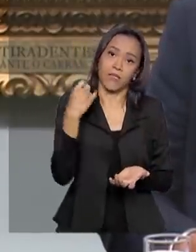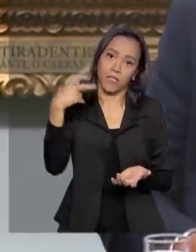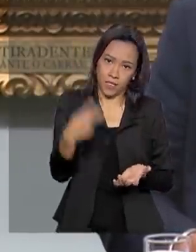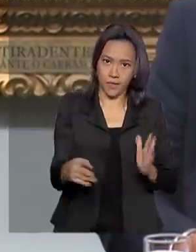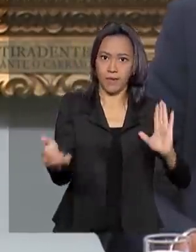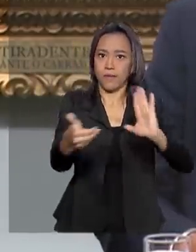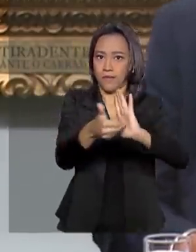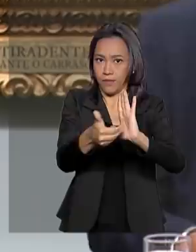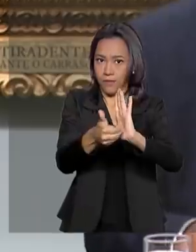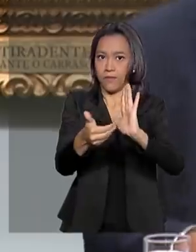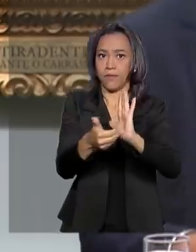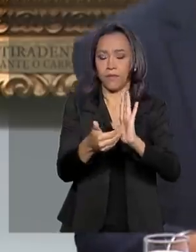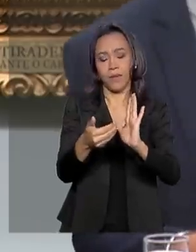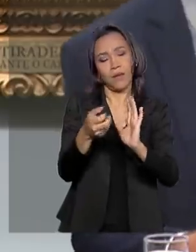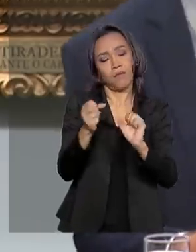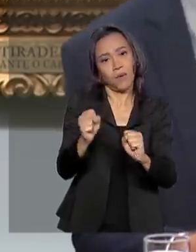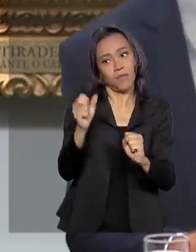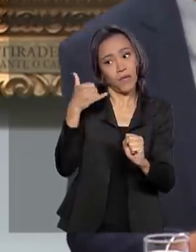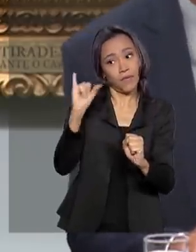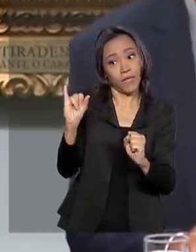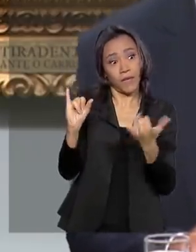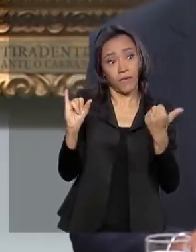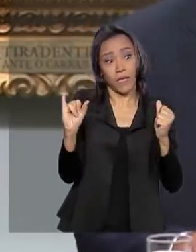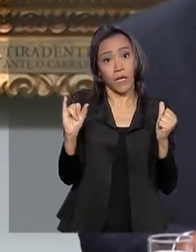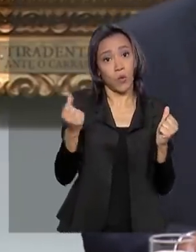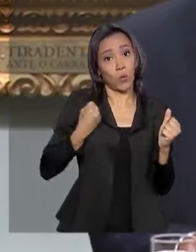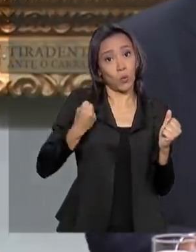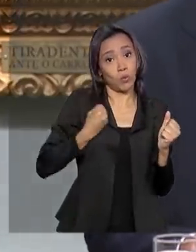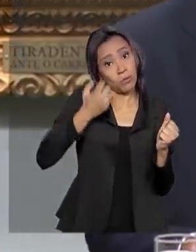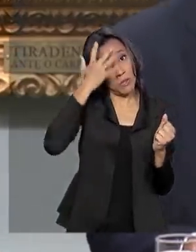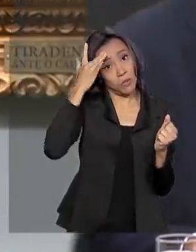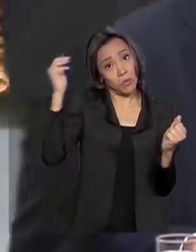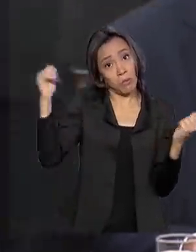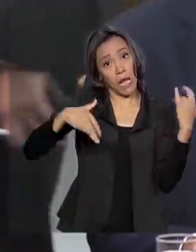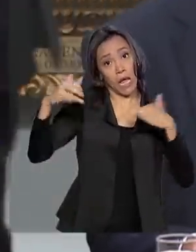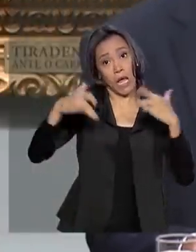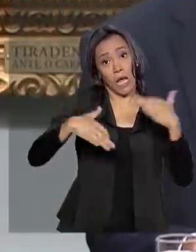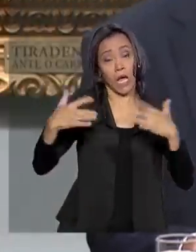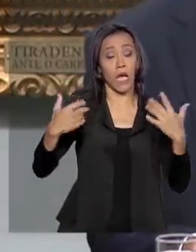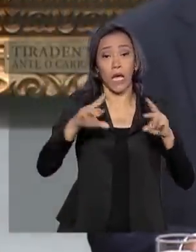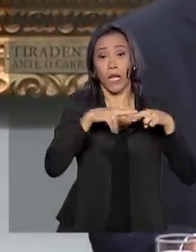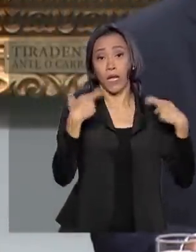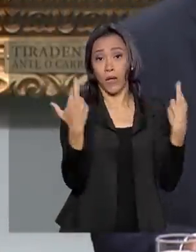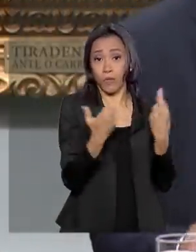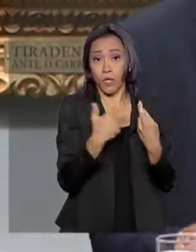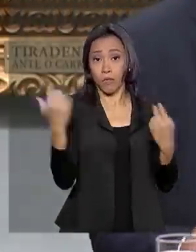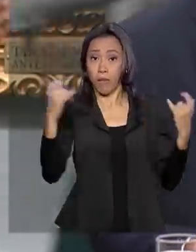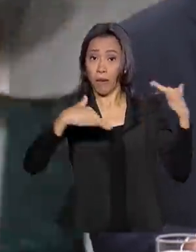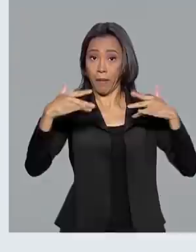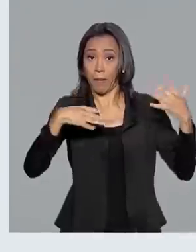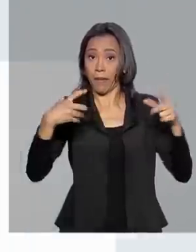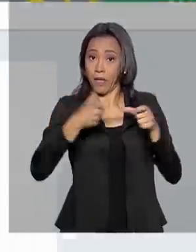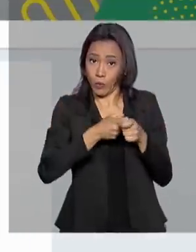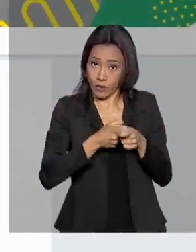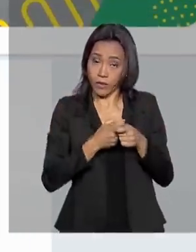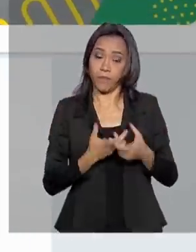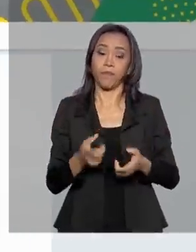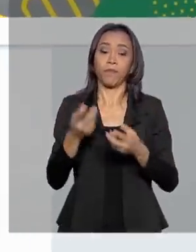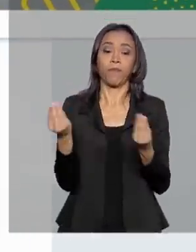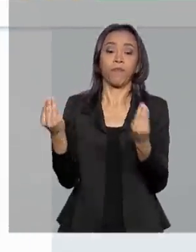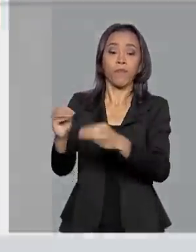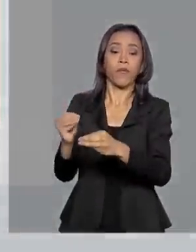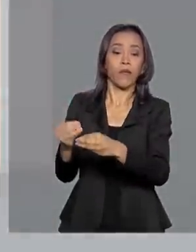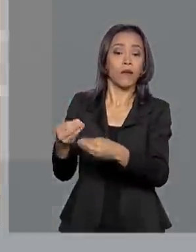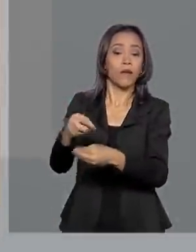restringir acesso, reduzir o número de audiências, restringir presença nos plenários. Pelo Twitter,